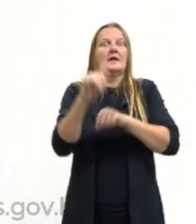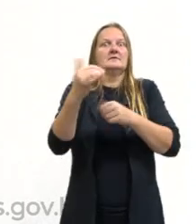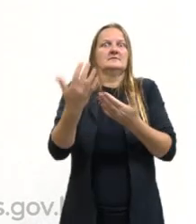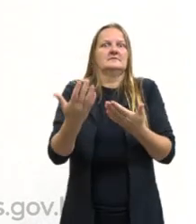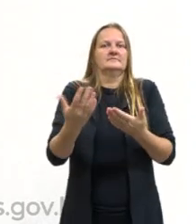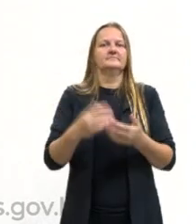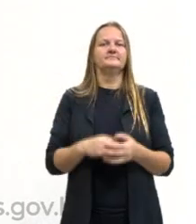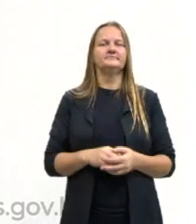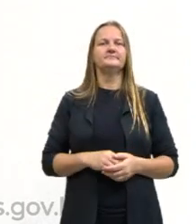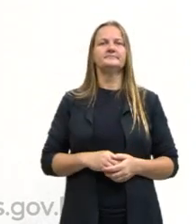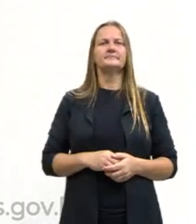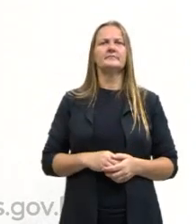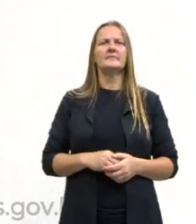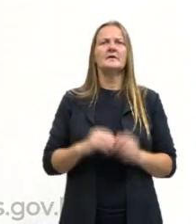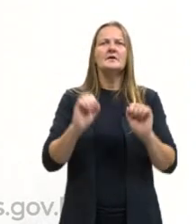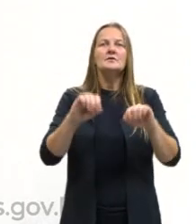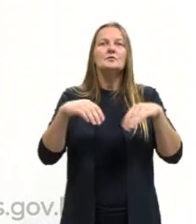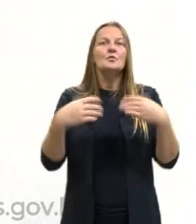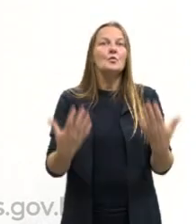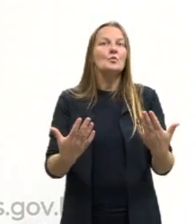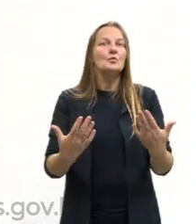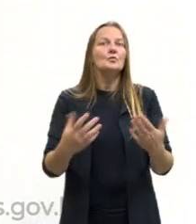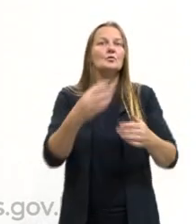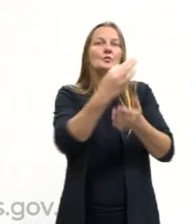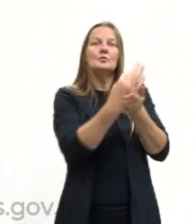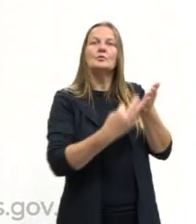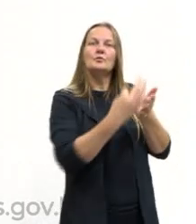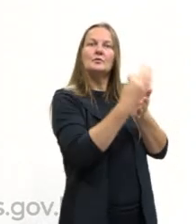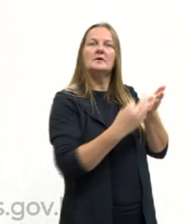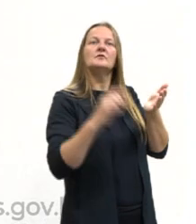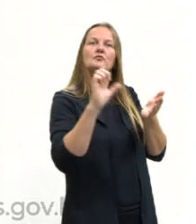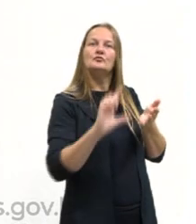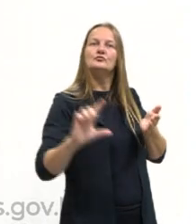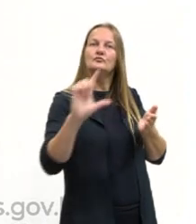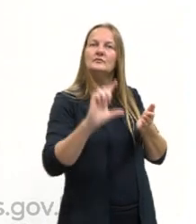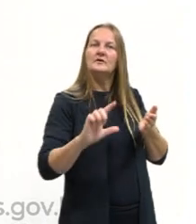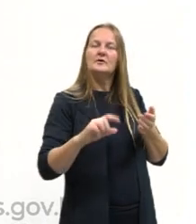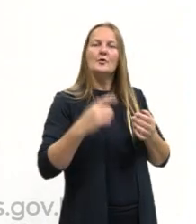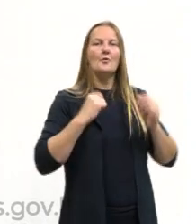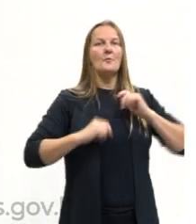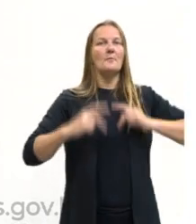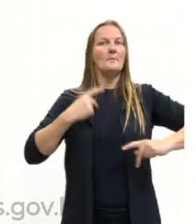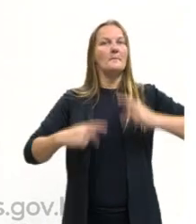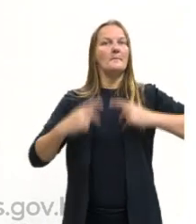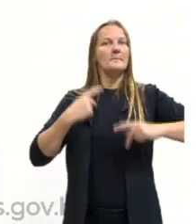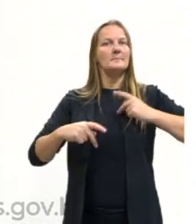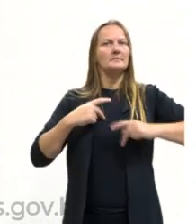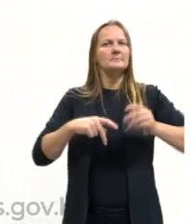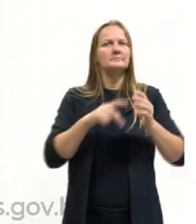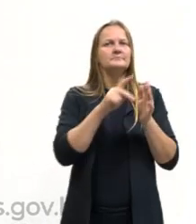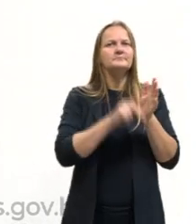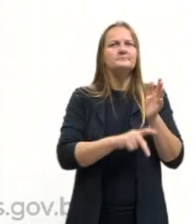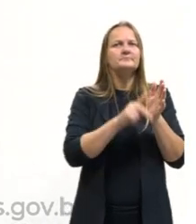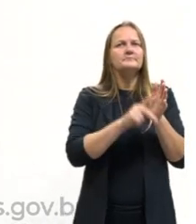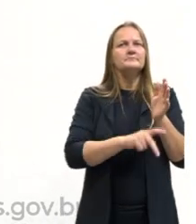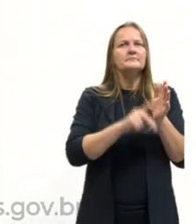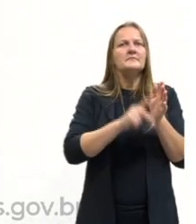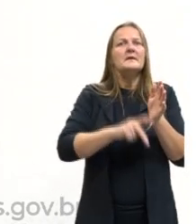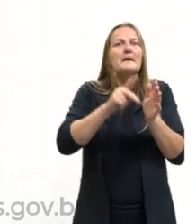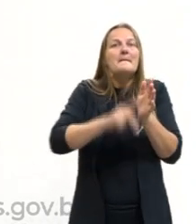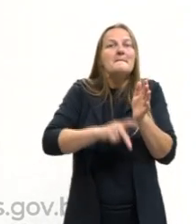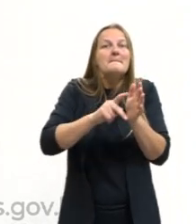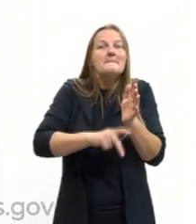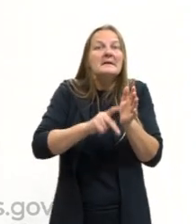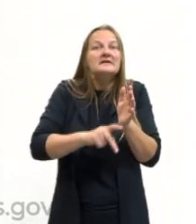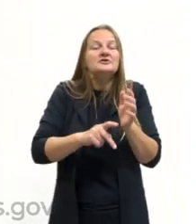Quando, num texto literário, um personagem planeja uma ação, mas os resultados não saem como